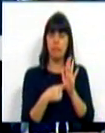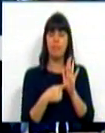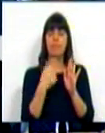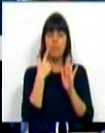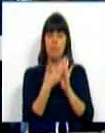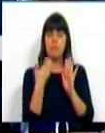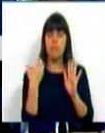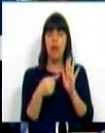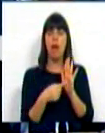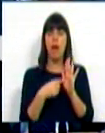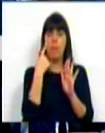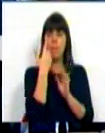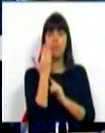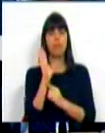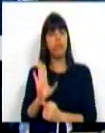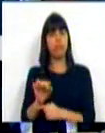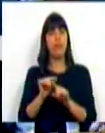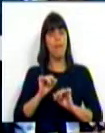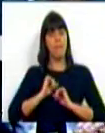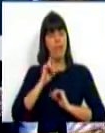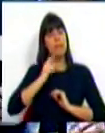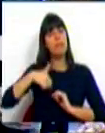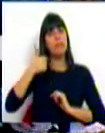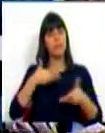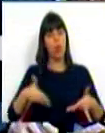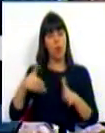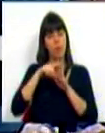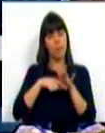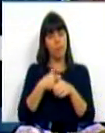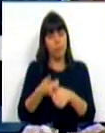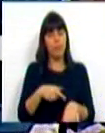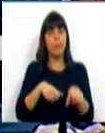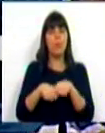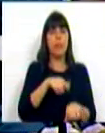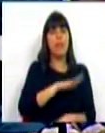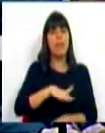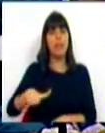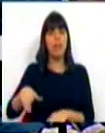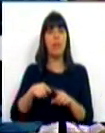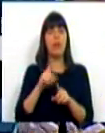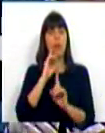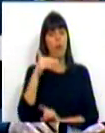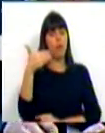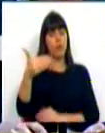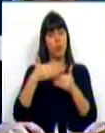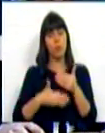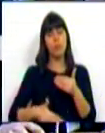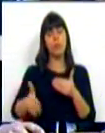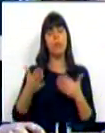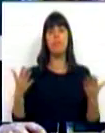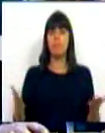ilustra e representa as nossas principais orientações para a política científica do futuro próximo,